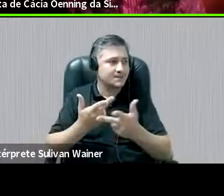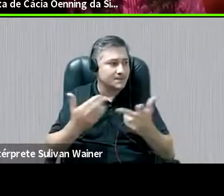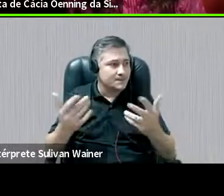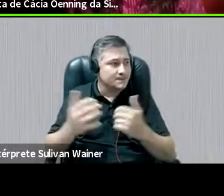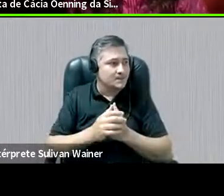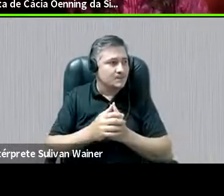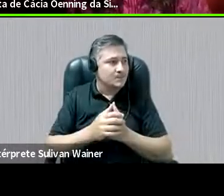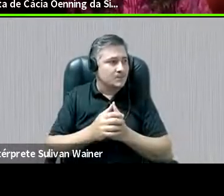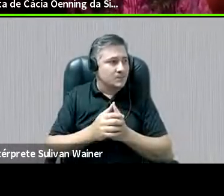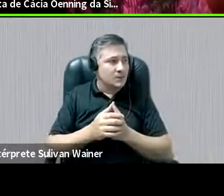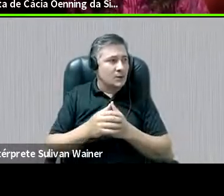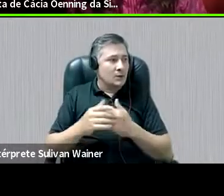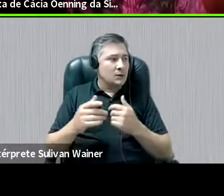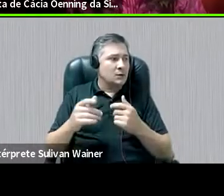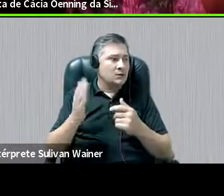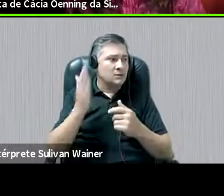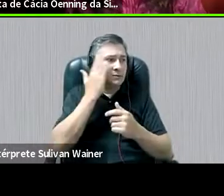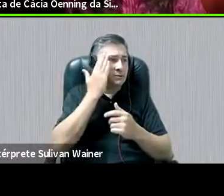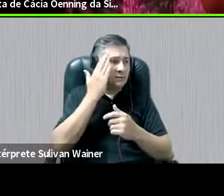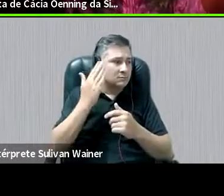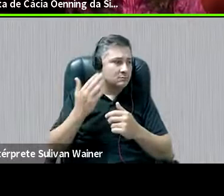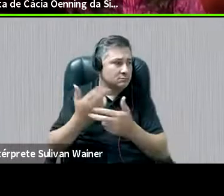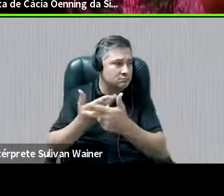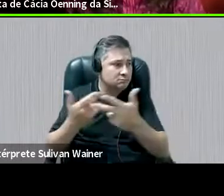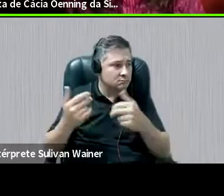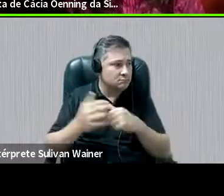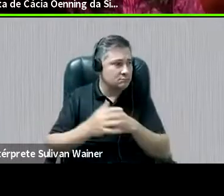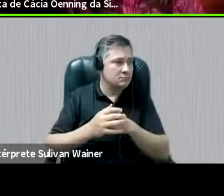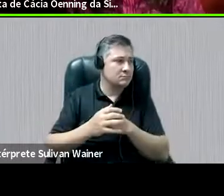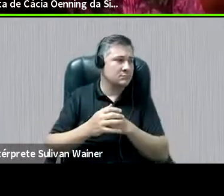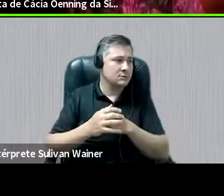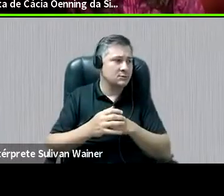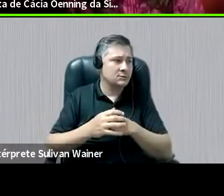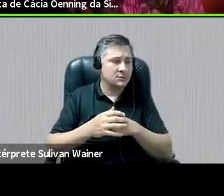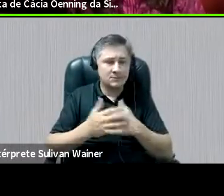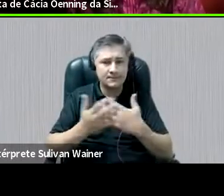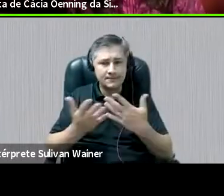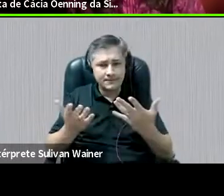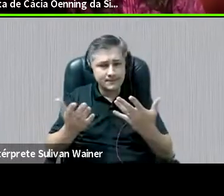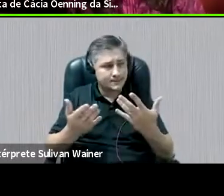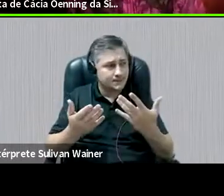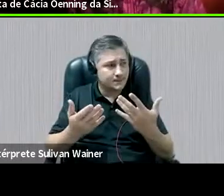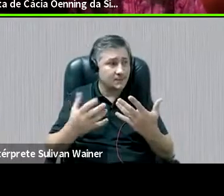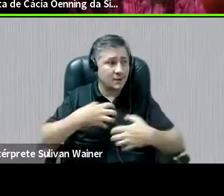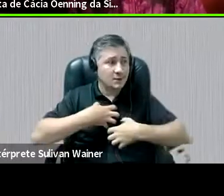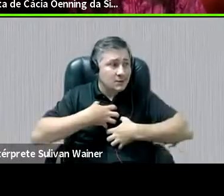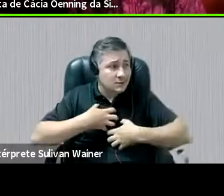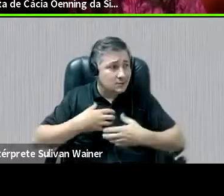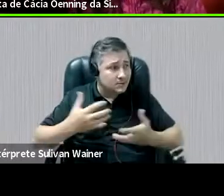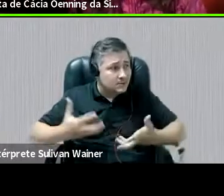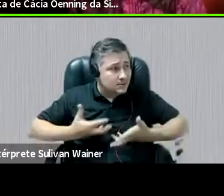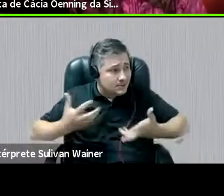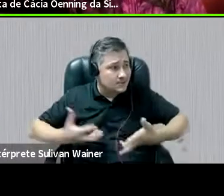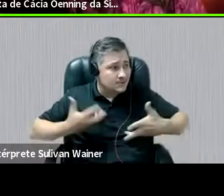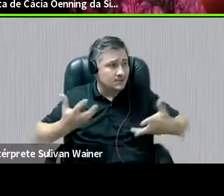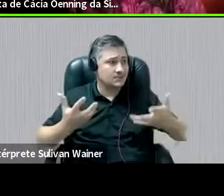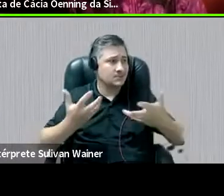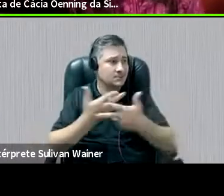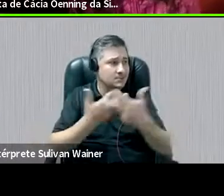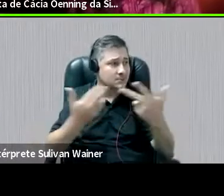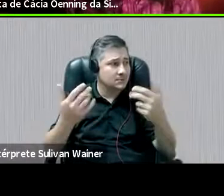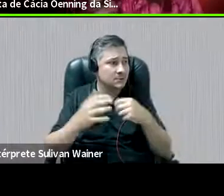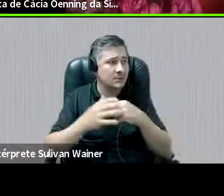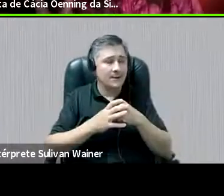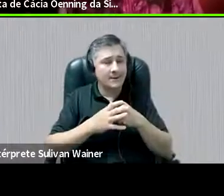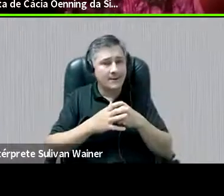que essa desigualdade tem que ser superada. Isso me deixou bem contente. As meninas extremamente...